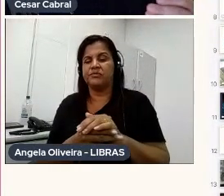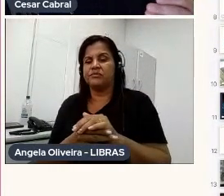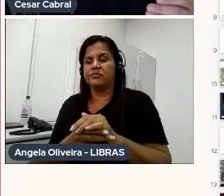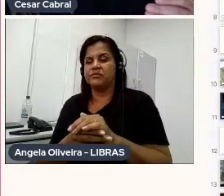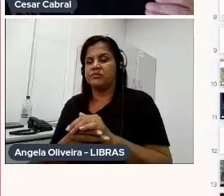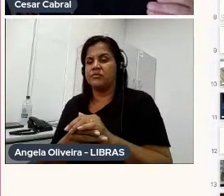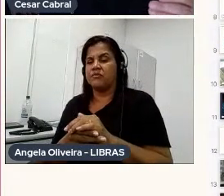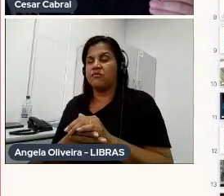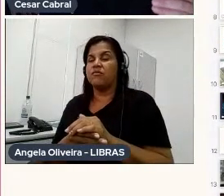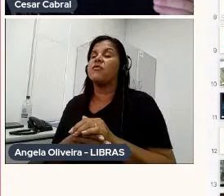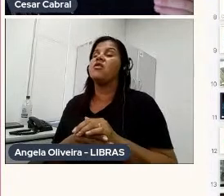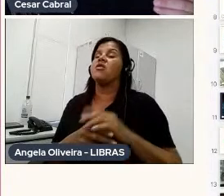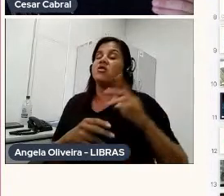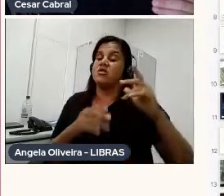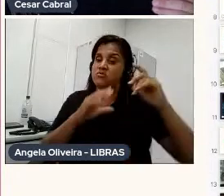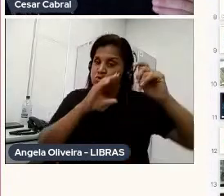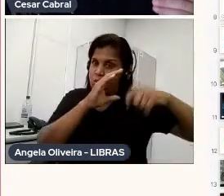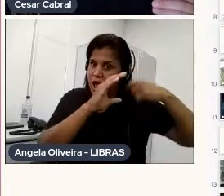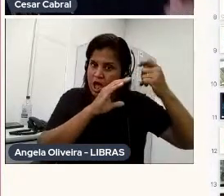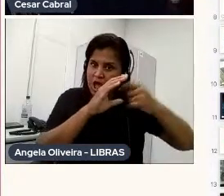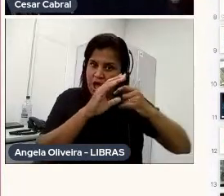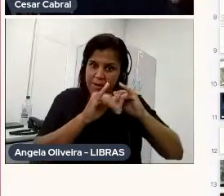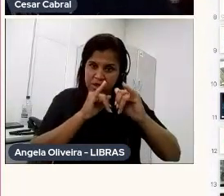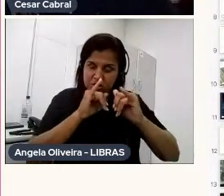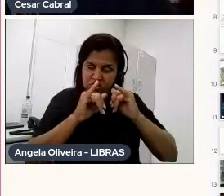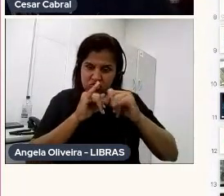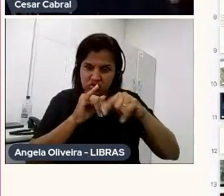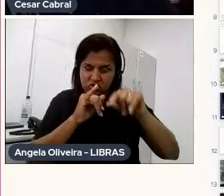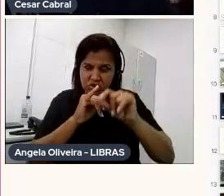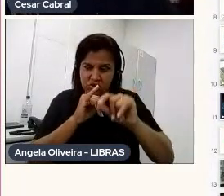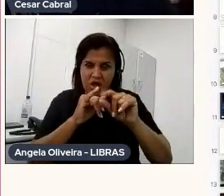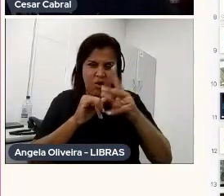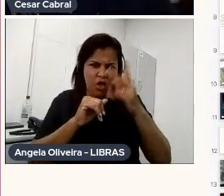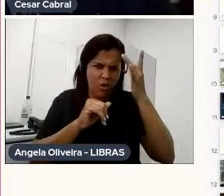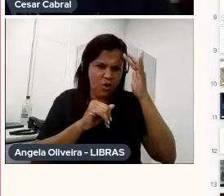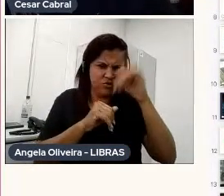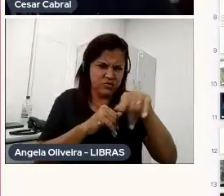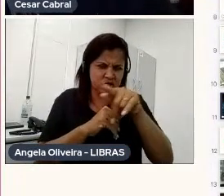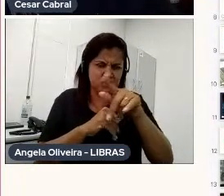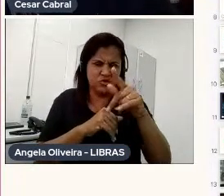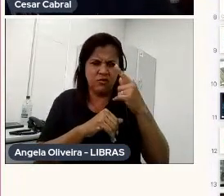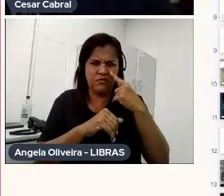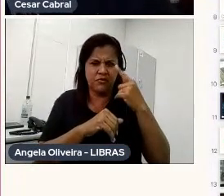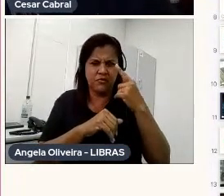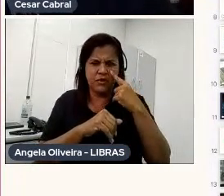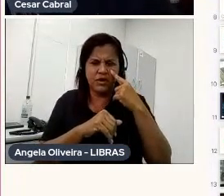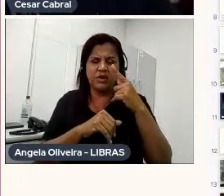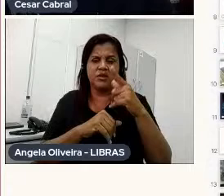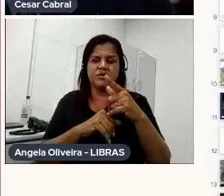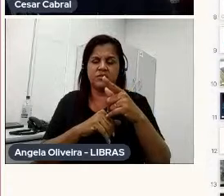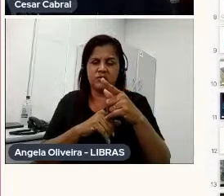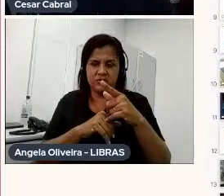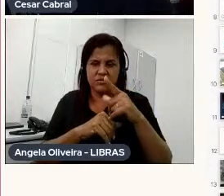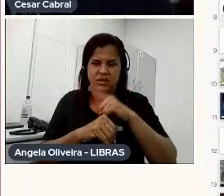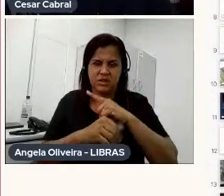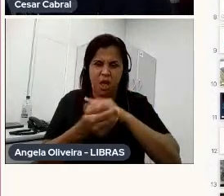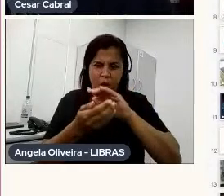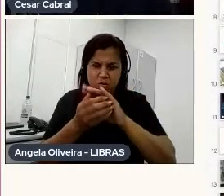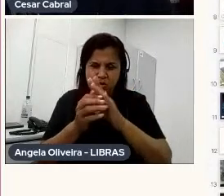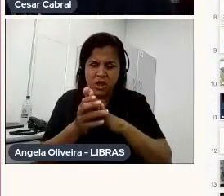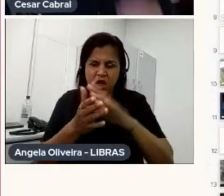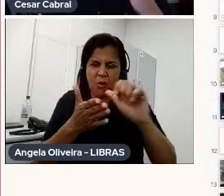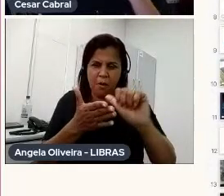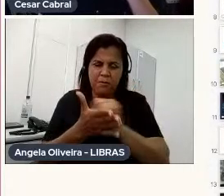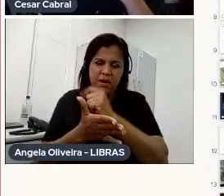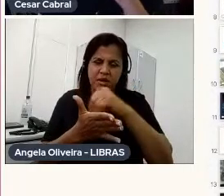quer dizer, ó, esse é um rig, acho que vocês estão vendo aí, um rig que sustenta o boneco e depois a gente apaga esse imposto, assim como a gente